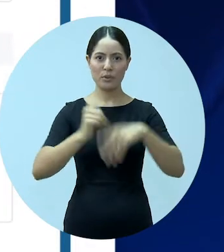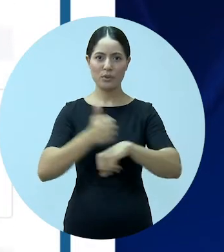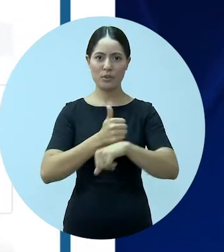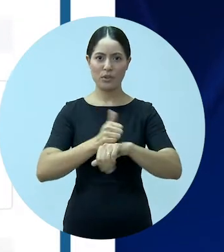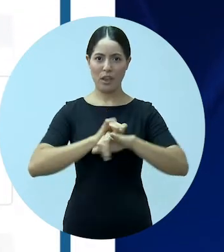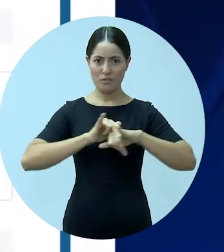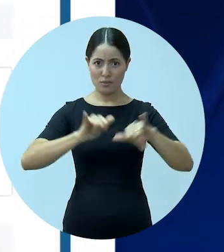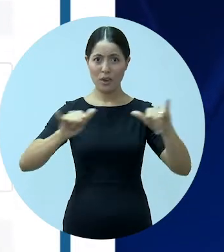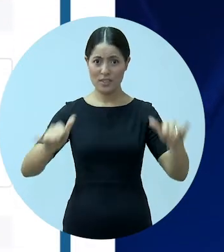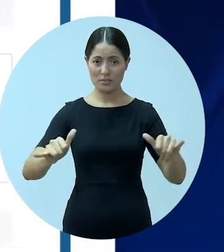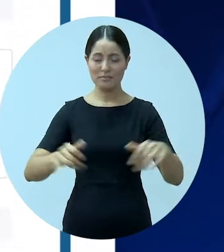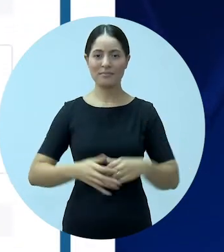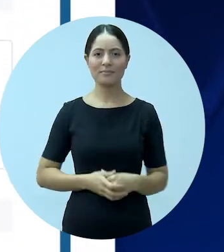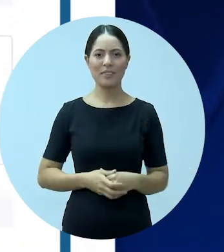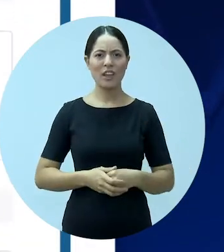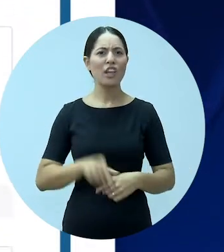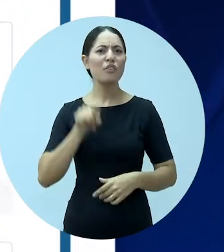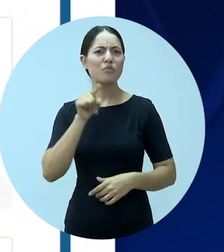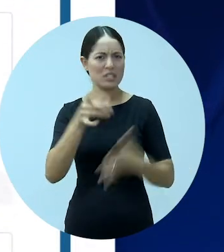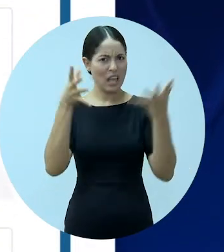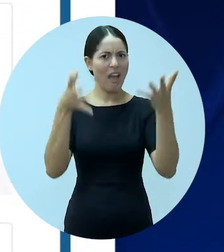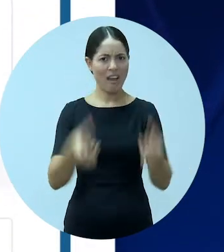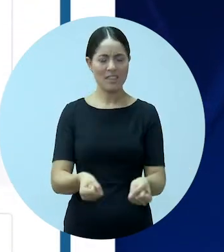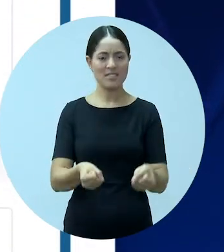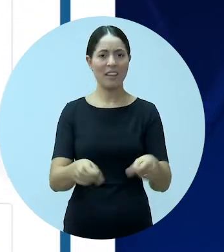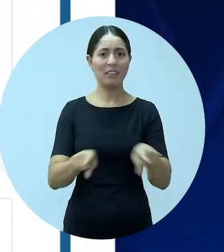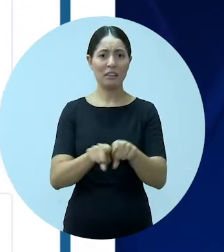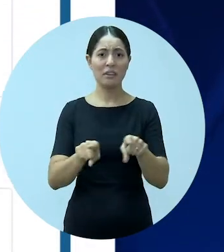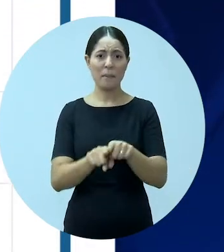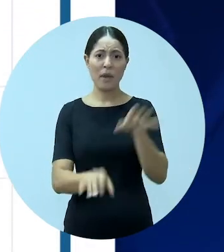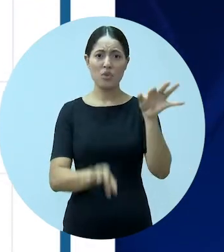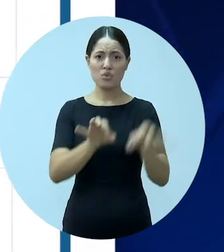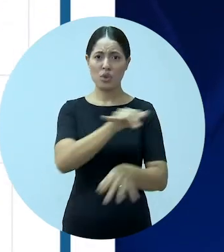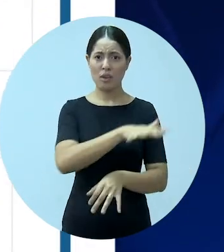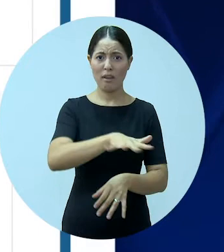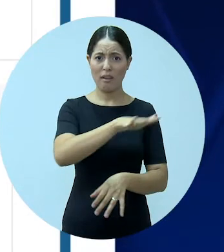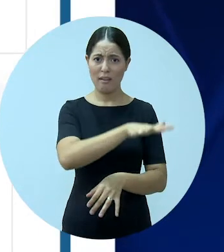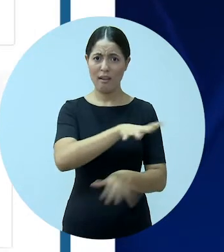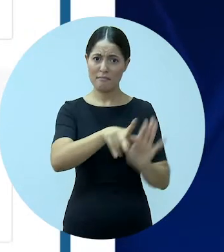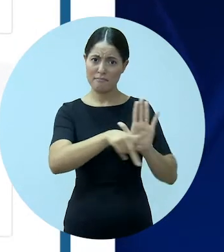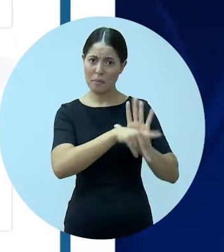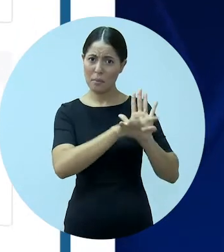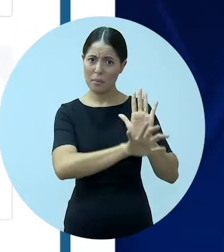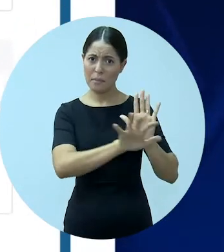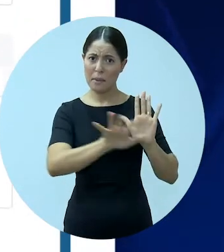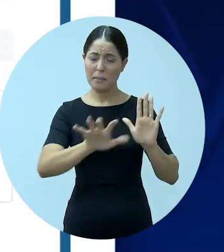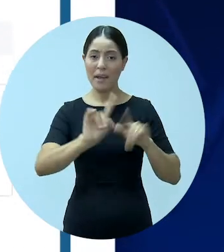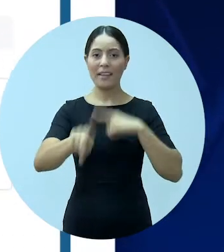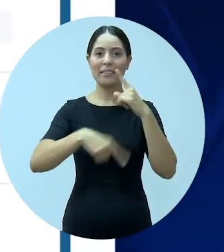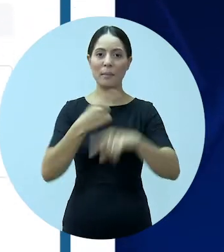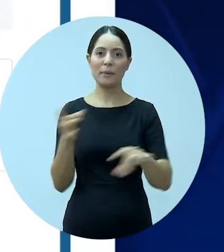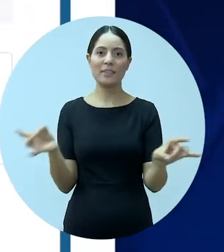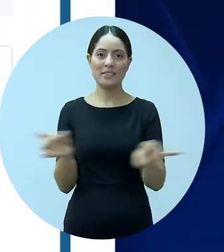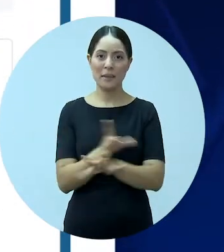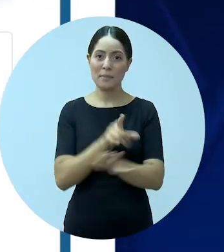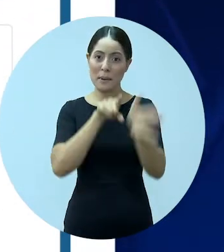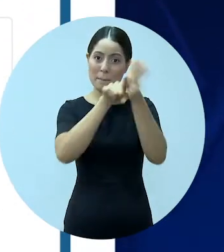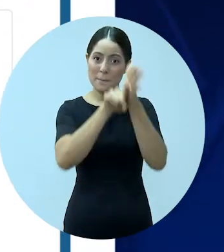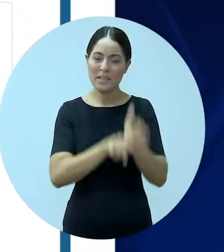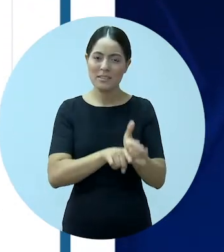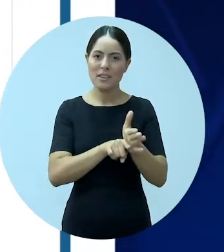intermediação e divulgação de serviços profissionais? Você é a favor da divulgação de serviços jurídicos